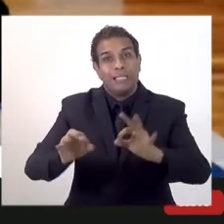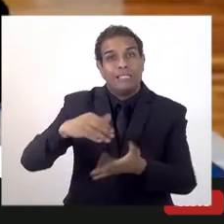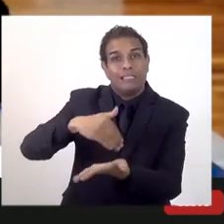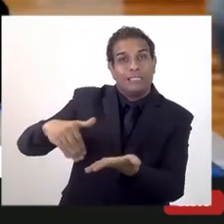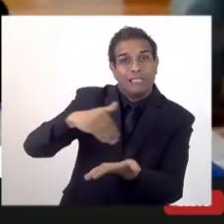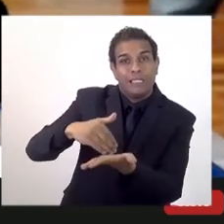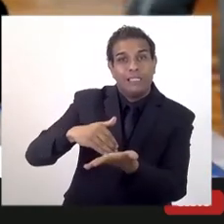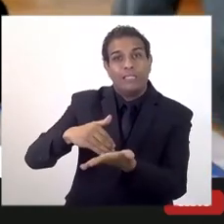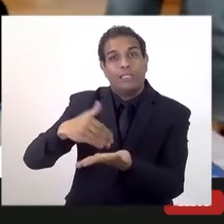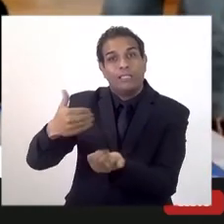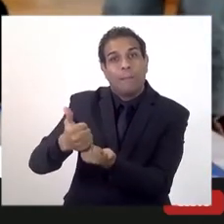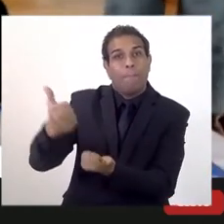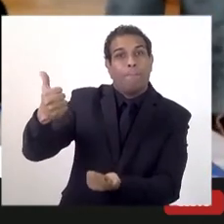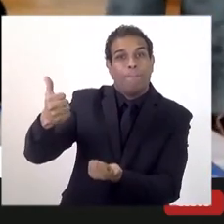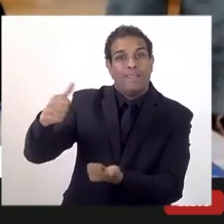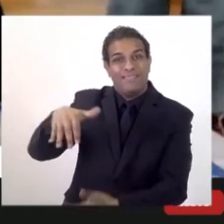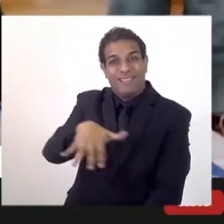secretária,